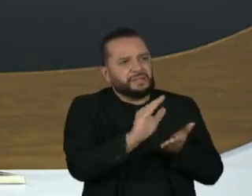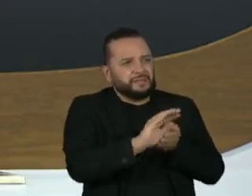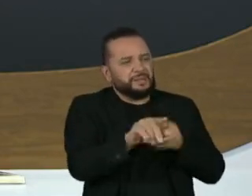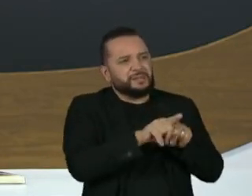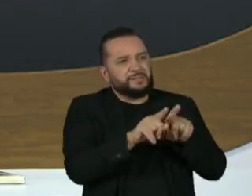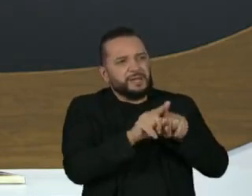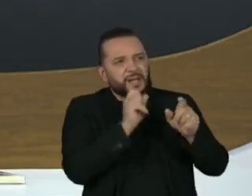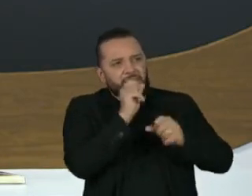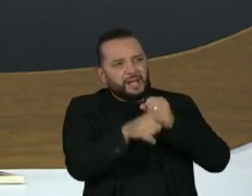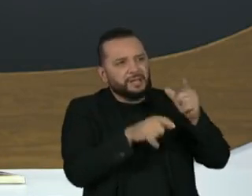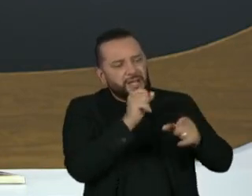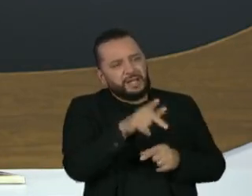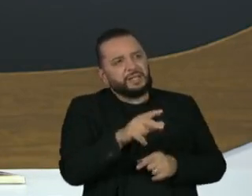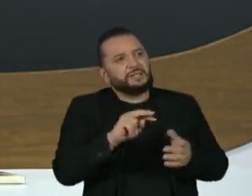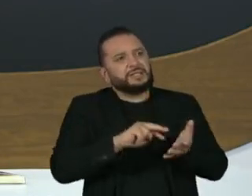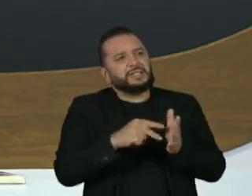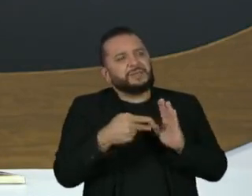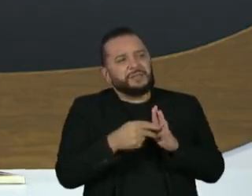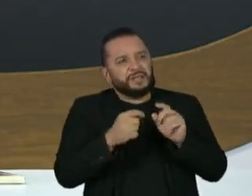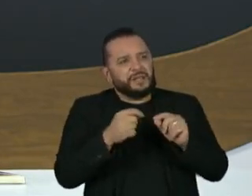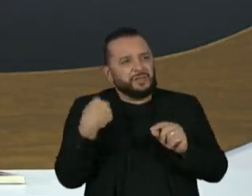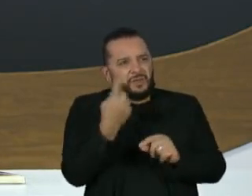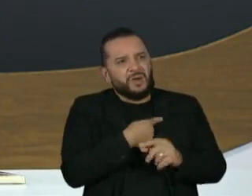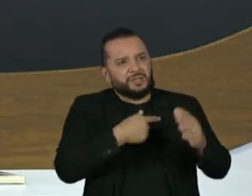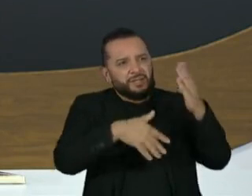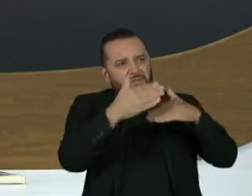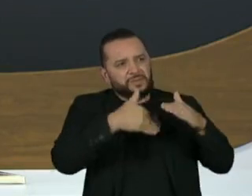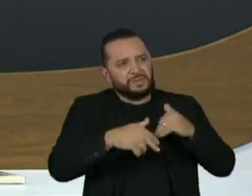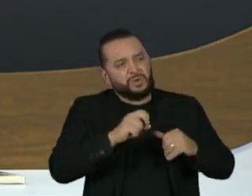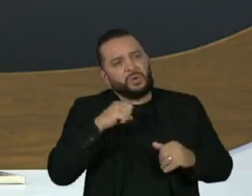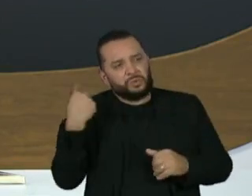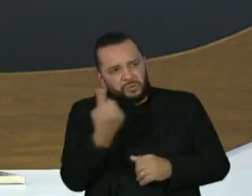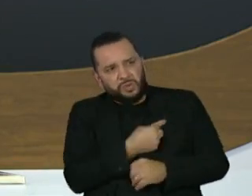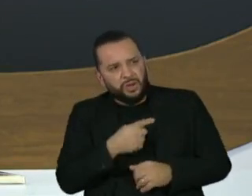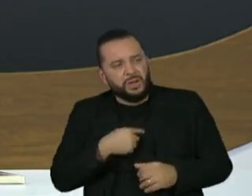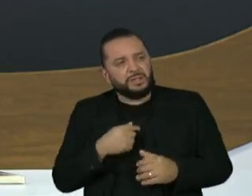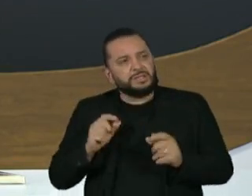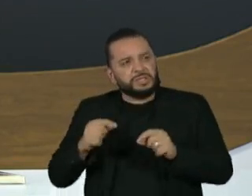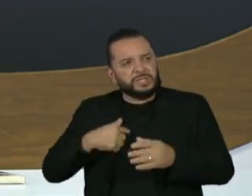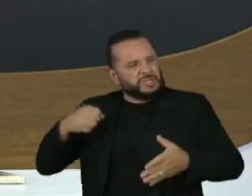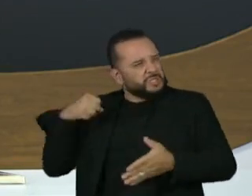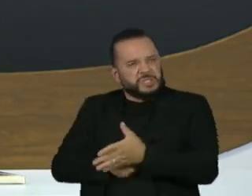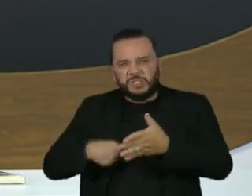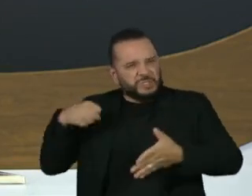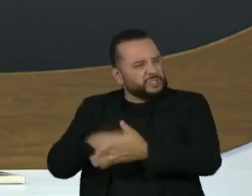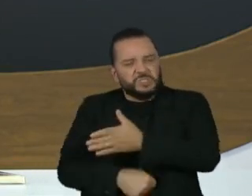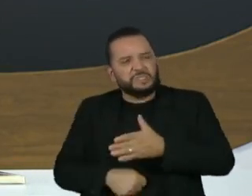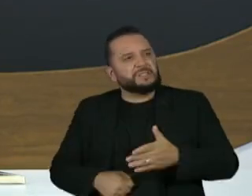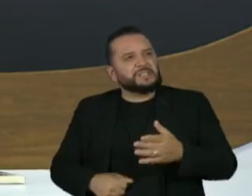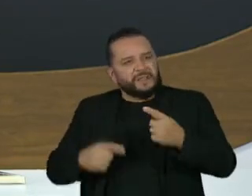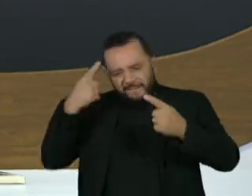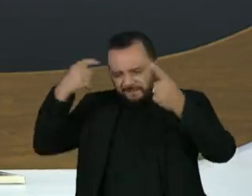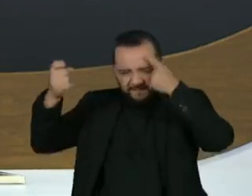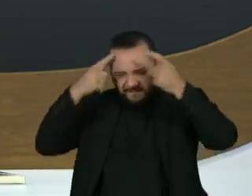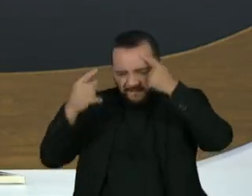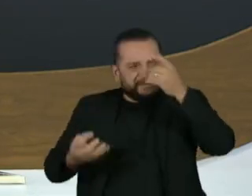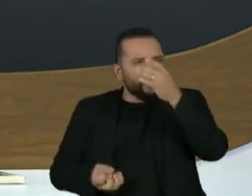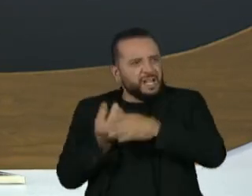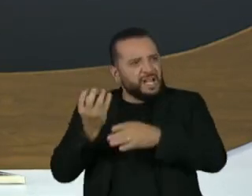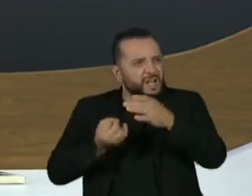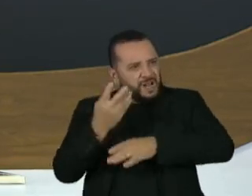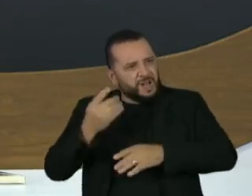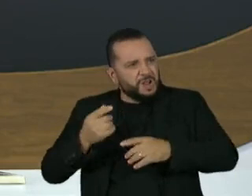involuísse ou que houvesse uma explosão de reivindicação, de criatividade, de produtos que